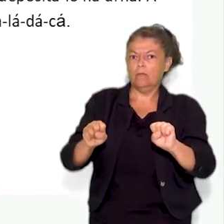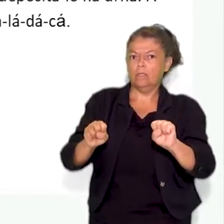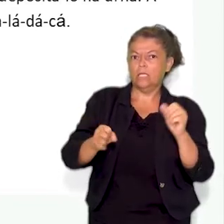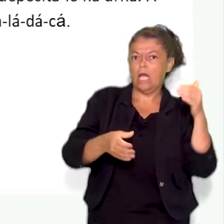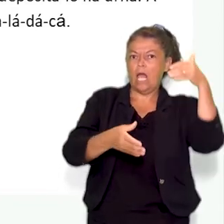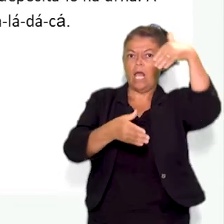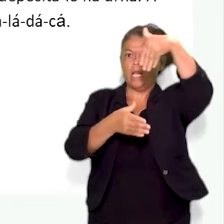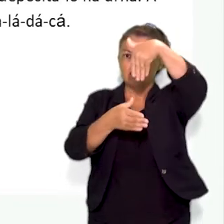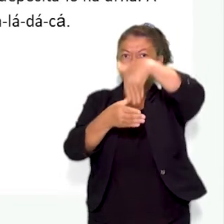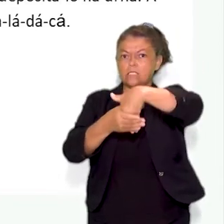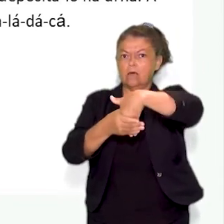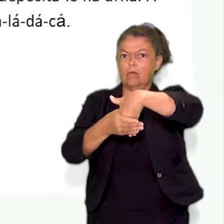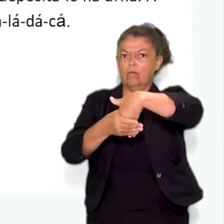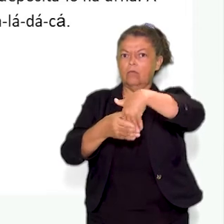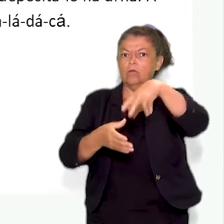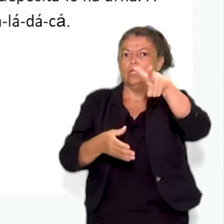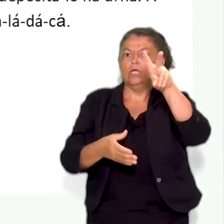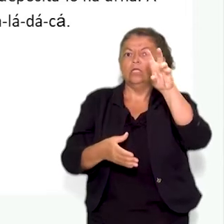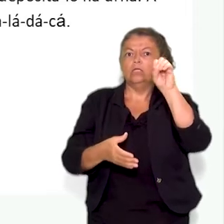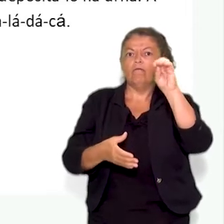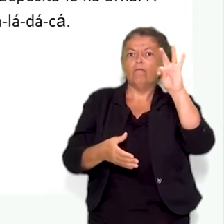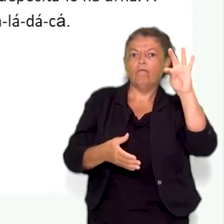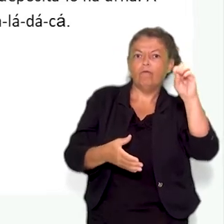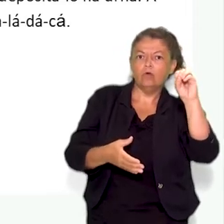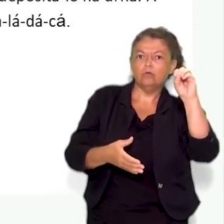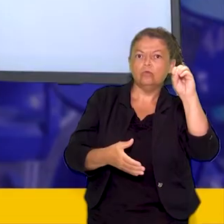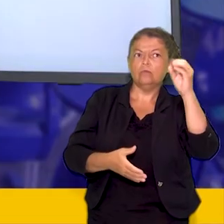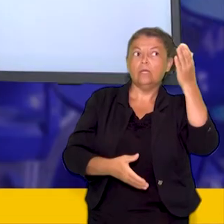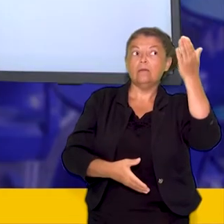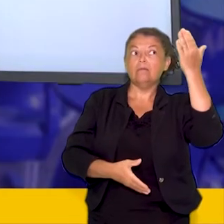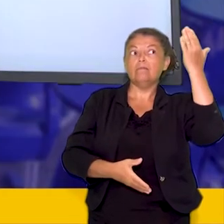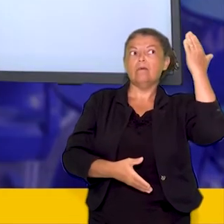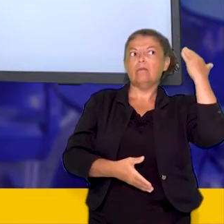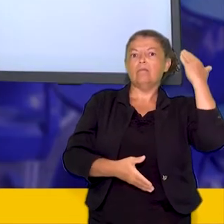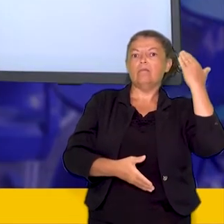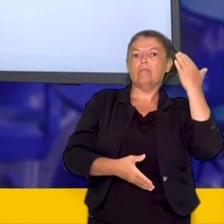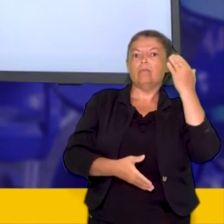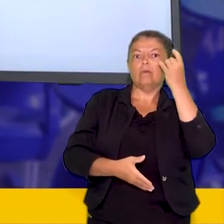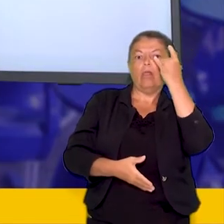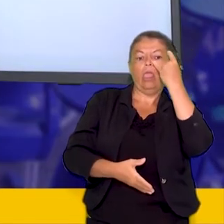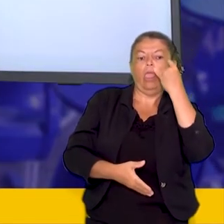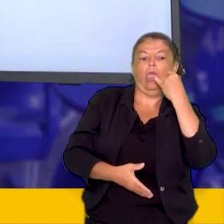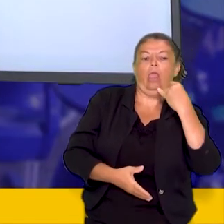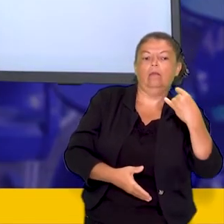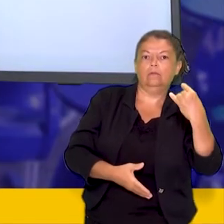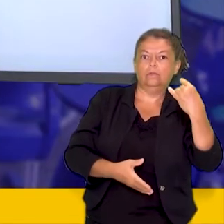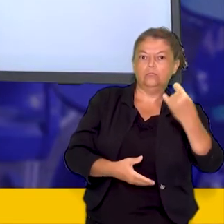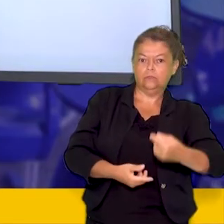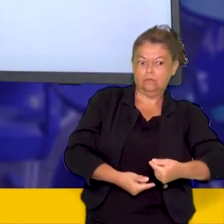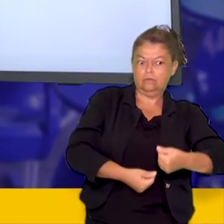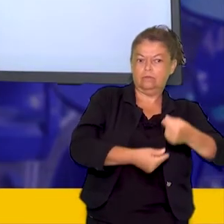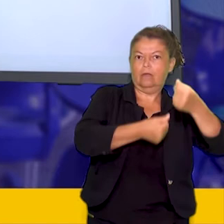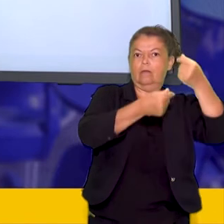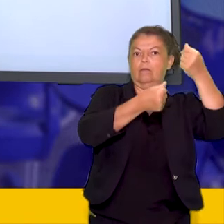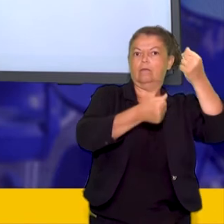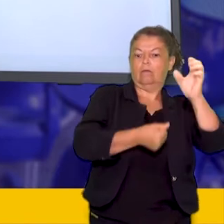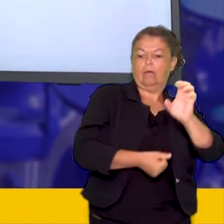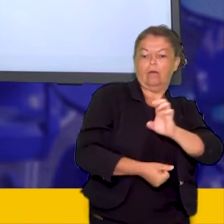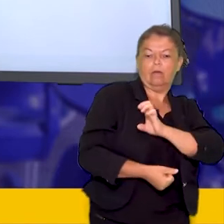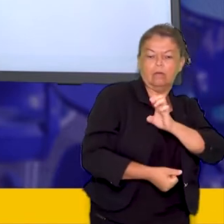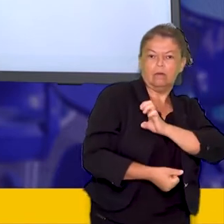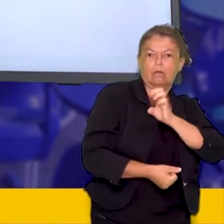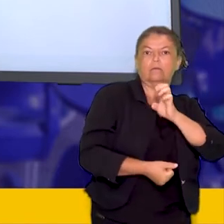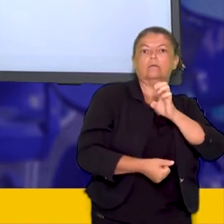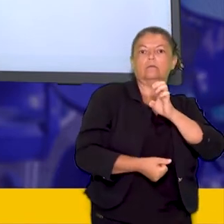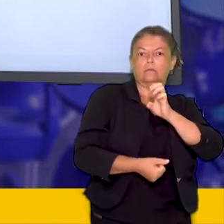permitia adulterações segundo os interesses das elites agrárias. dos grandes proprietários de terras,